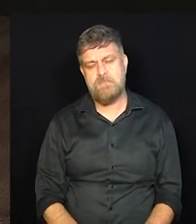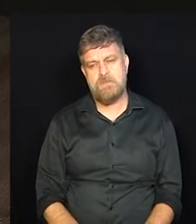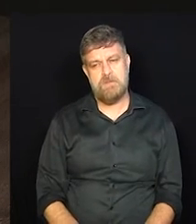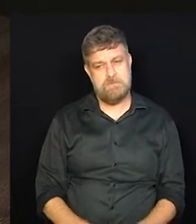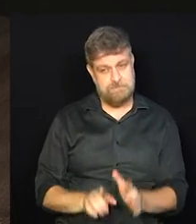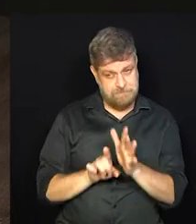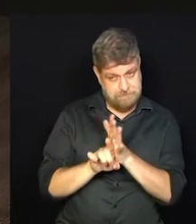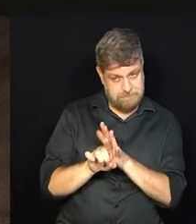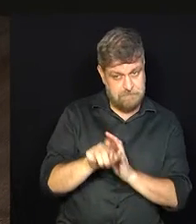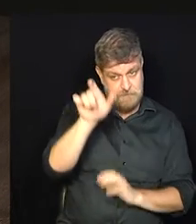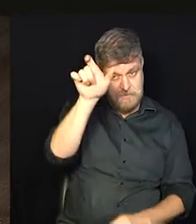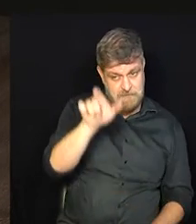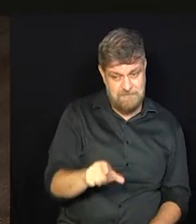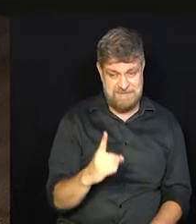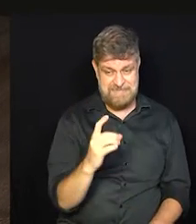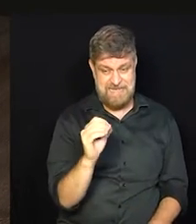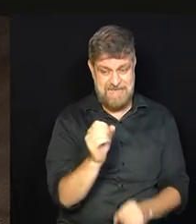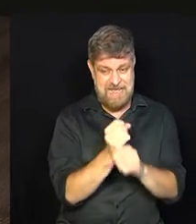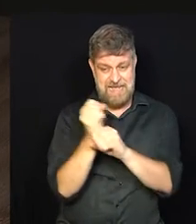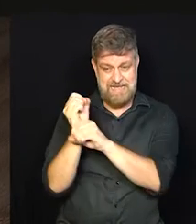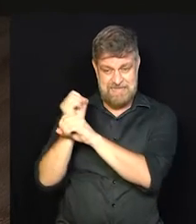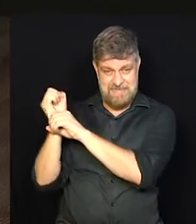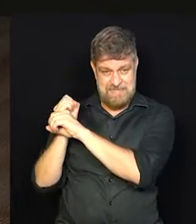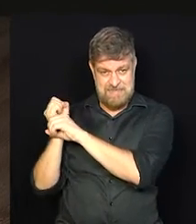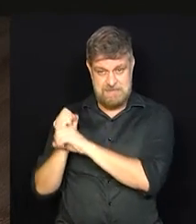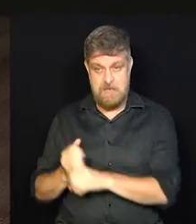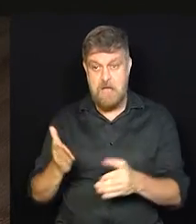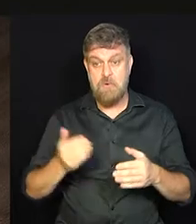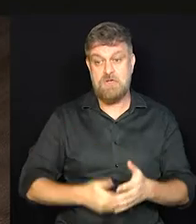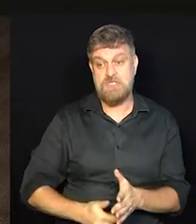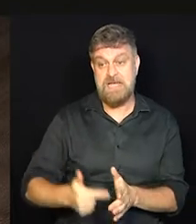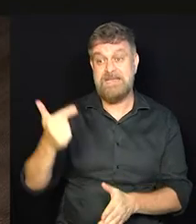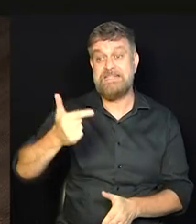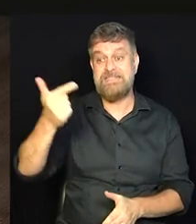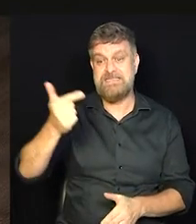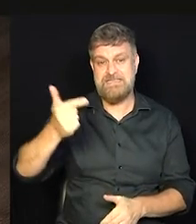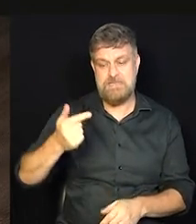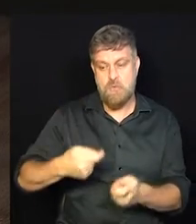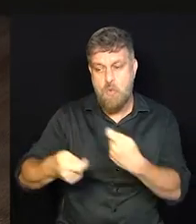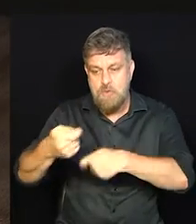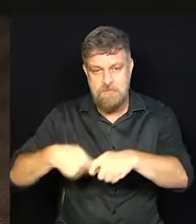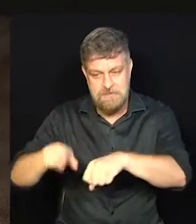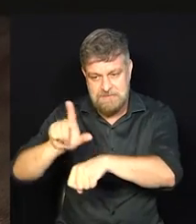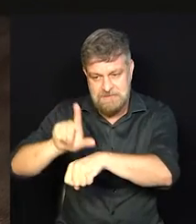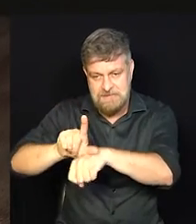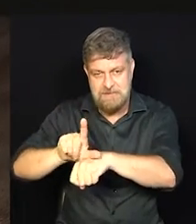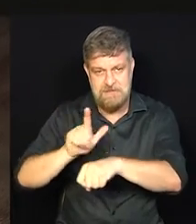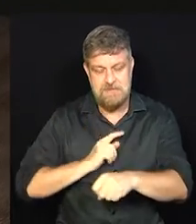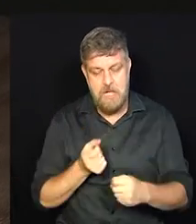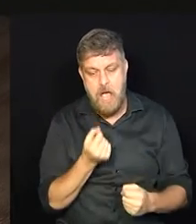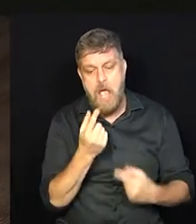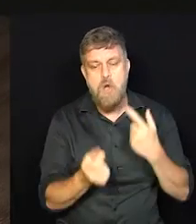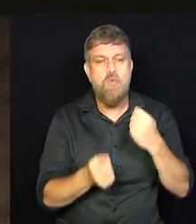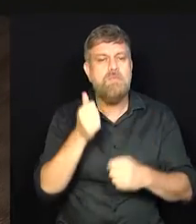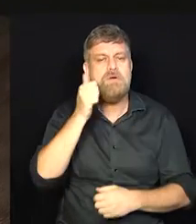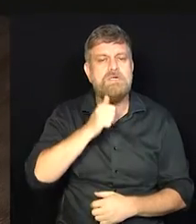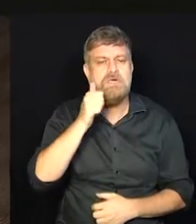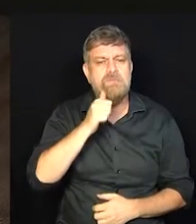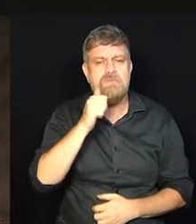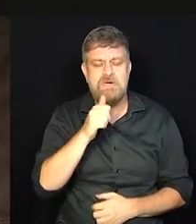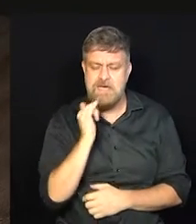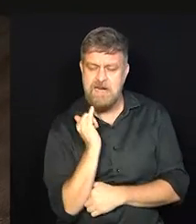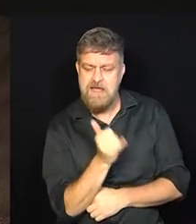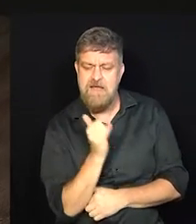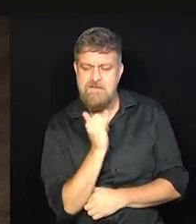Você tomou uma decisão há 10 anos, agora está com o seu segundo negócio, mas tem algumas mulheres que, em certo momento,